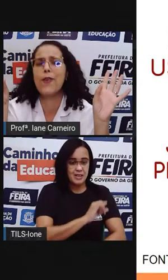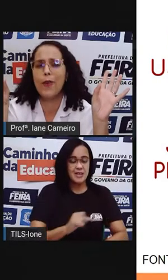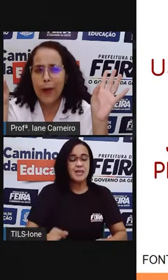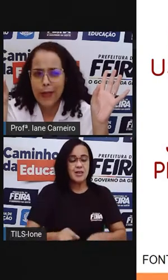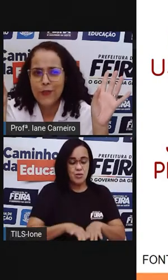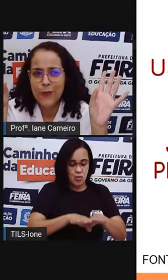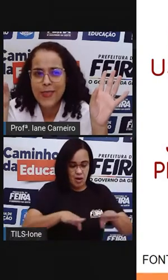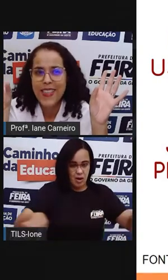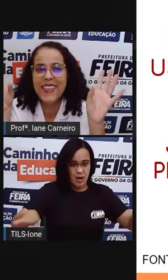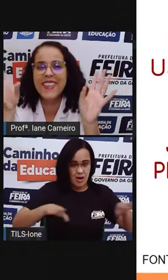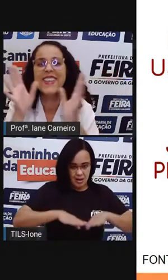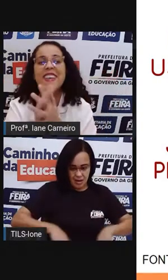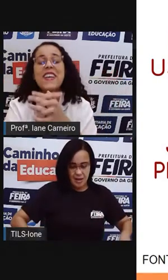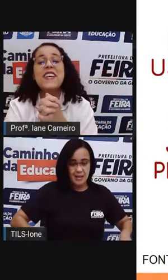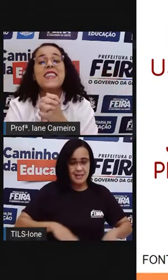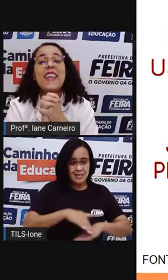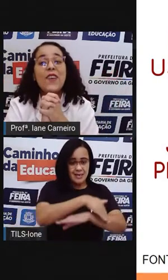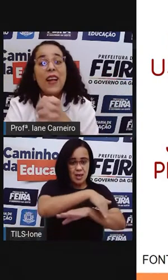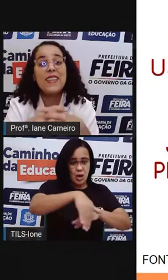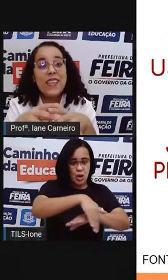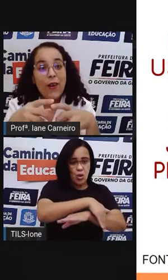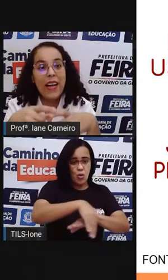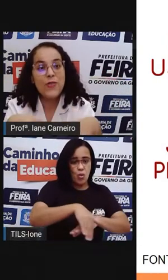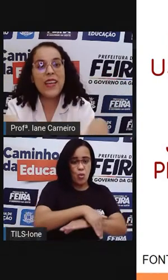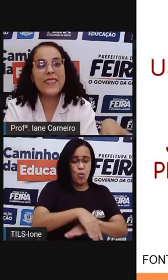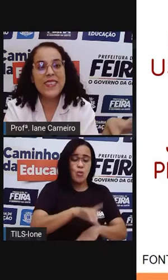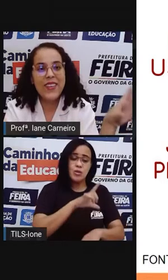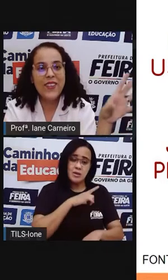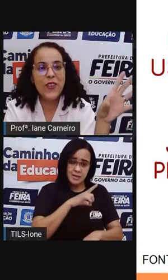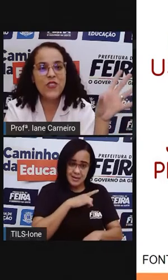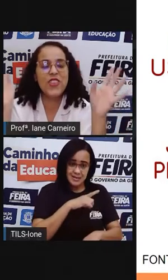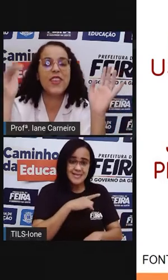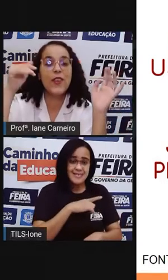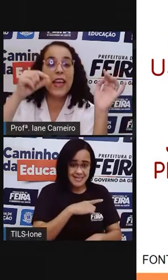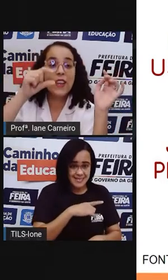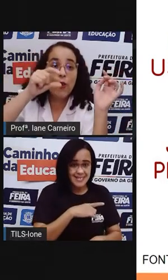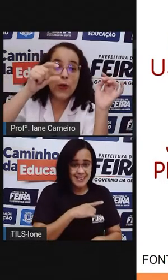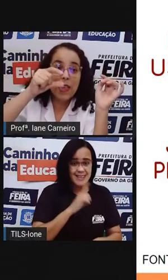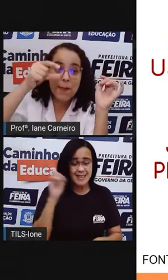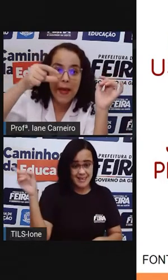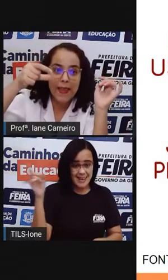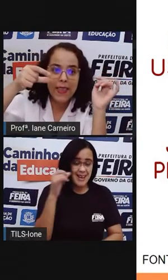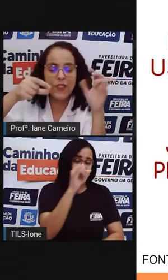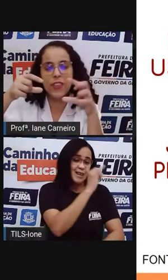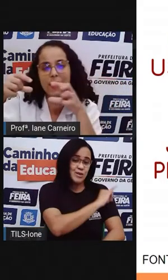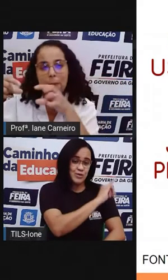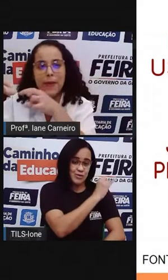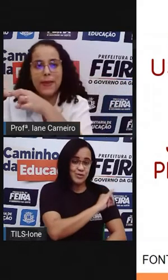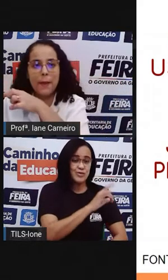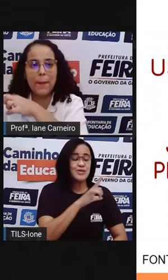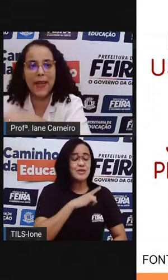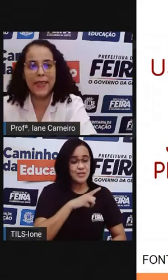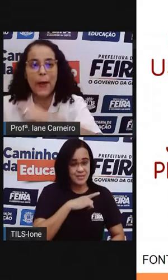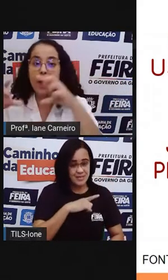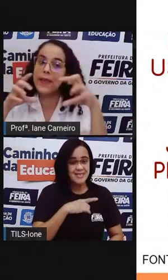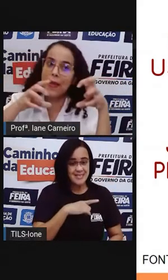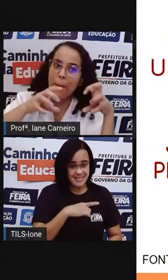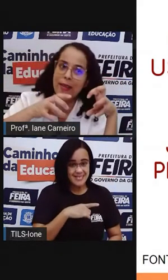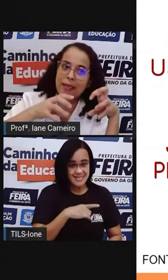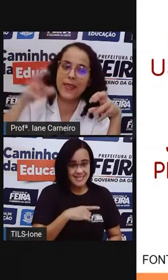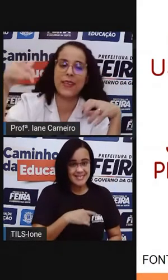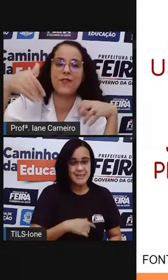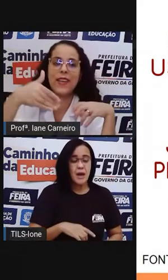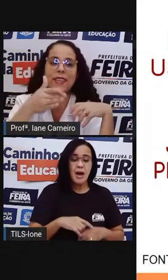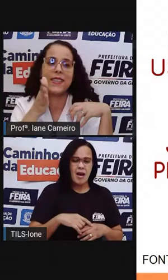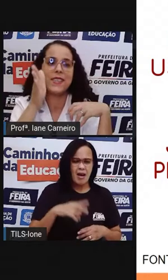esqueci agora. é das duas? Tem o calçadão lá do Rio de Janeiro, que é todas as pedrinhas, né? Tem a pedrinha preta e a pedrinha